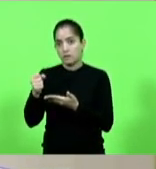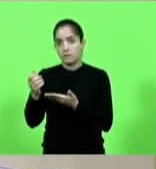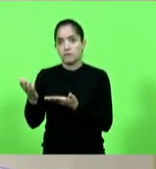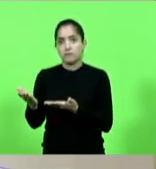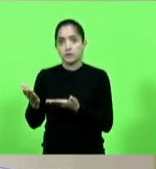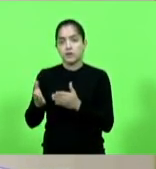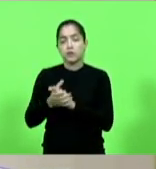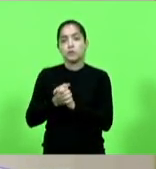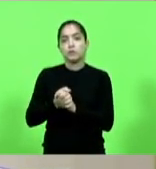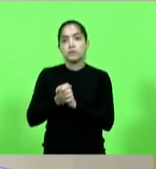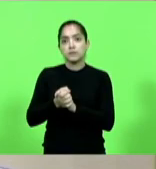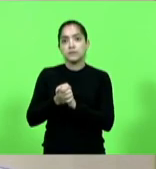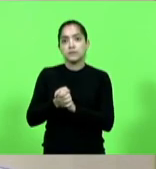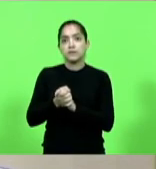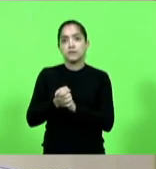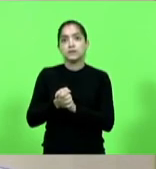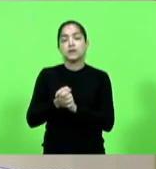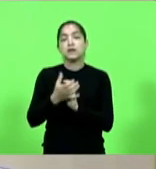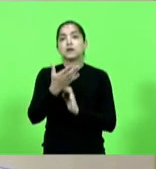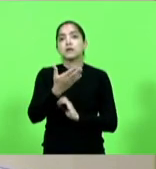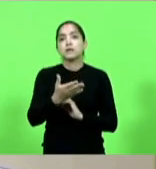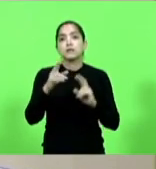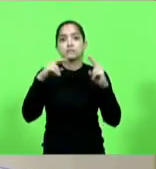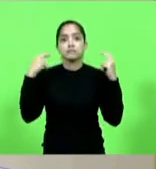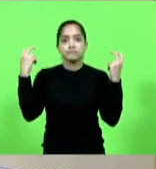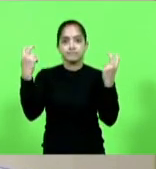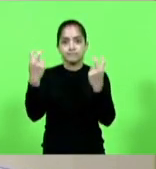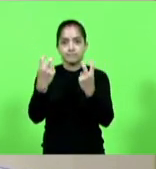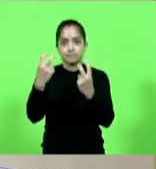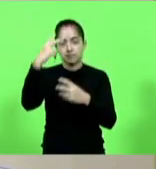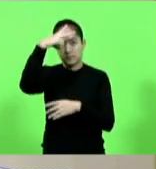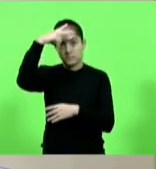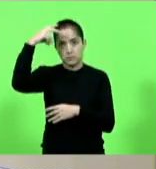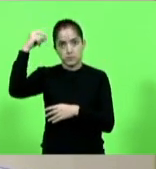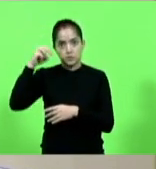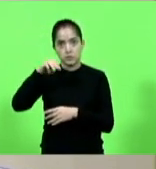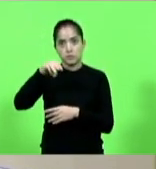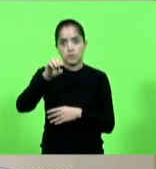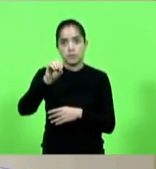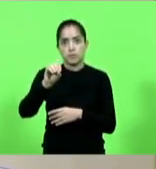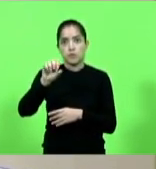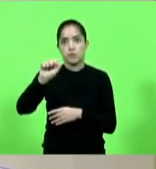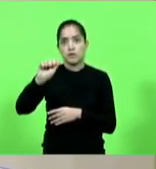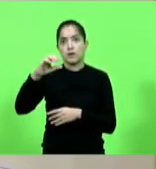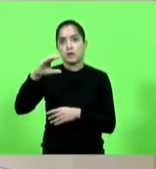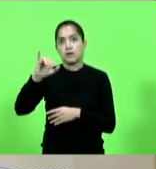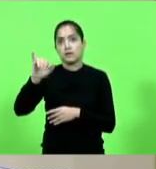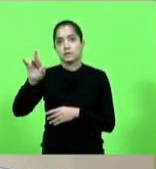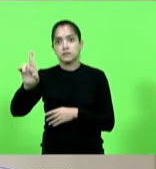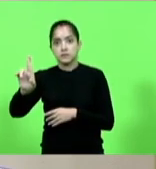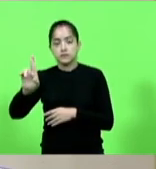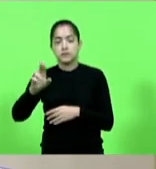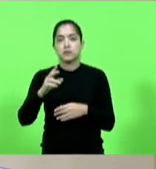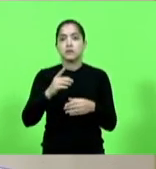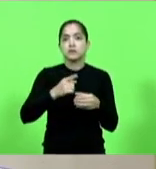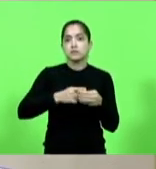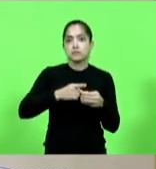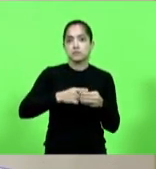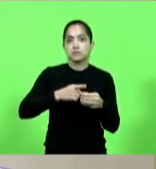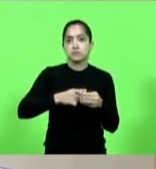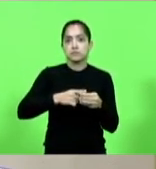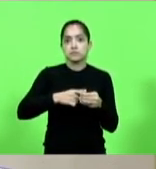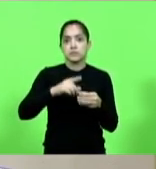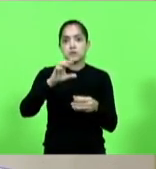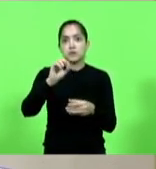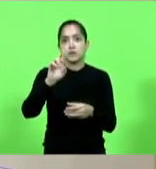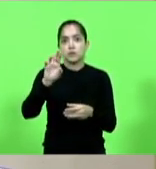cumprimentar aqui, está aqui na galeria do plenário, o prefeito Moacir Bresolim, do município de Coronel Martins,